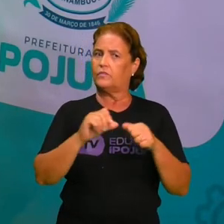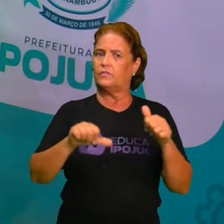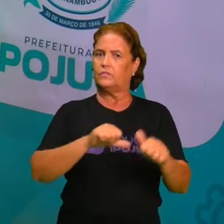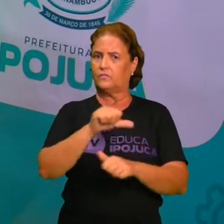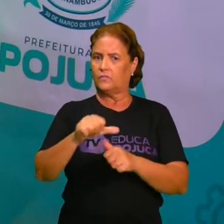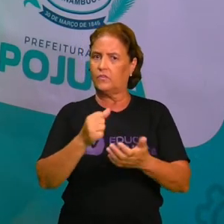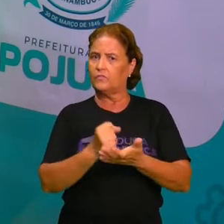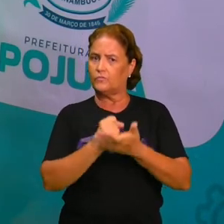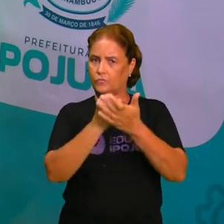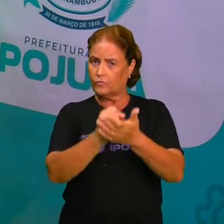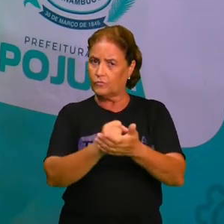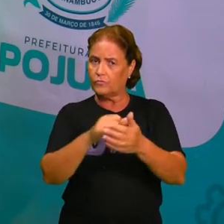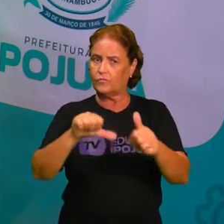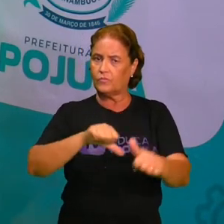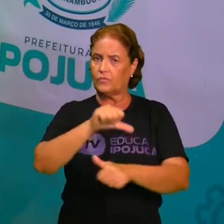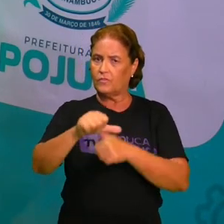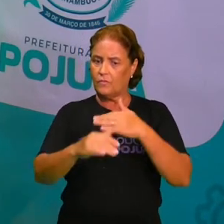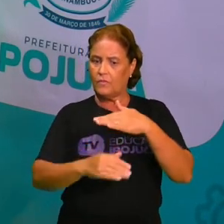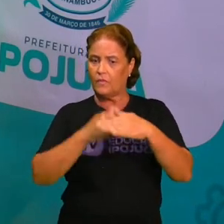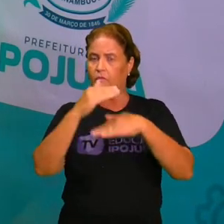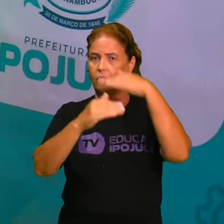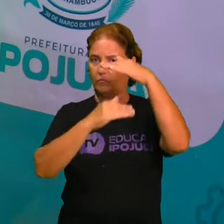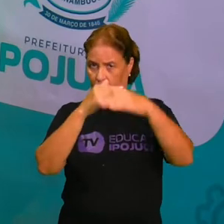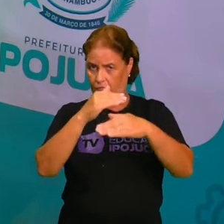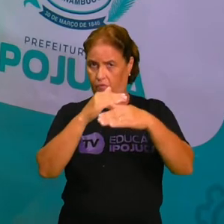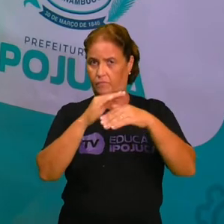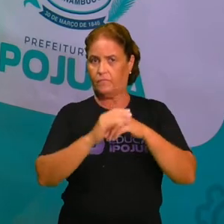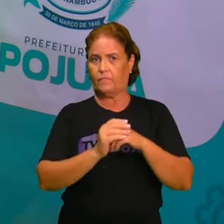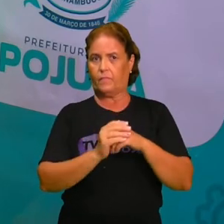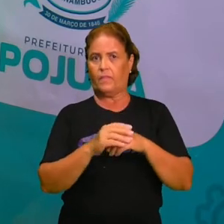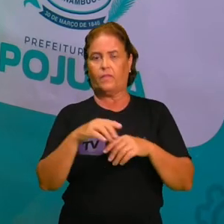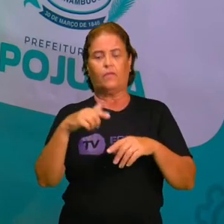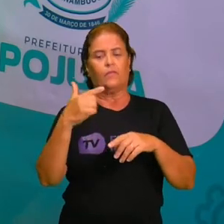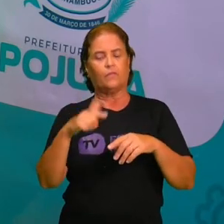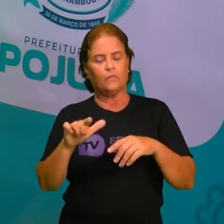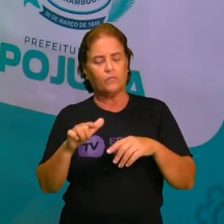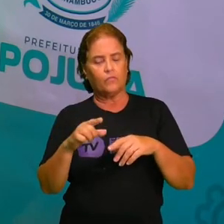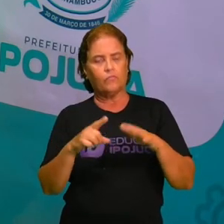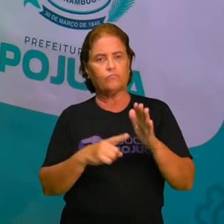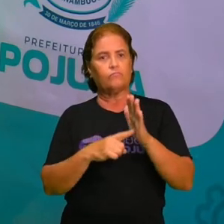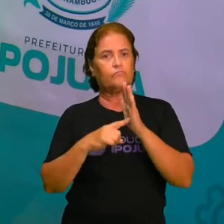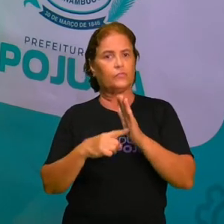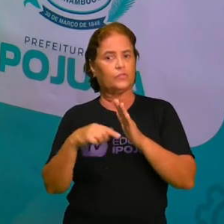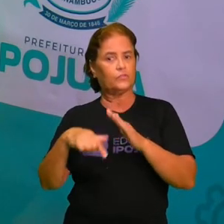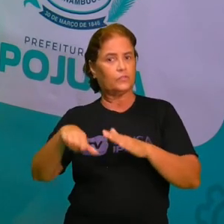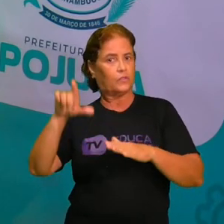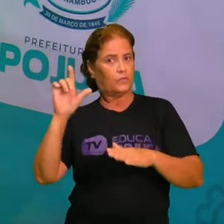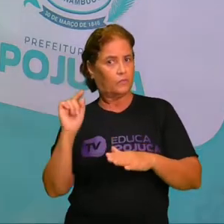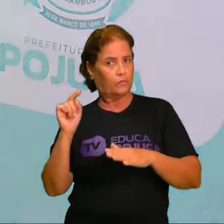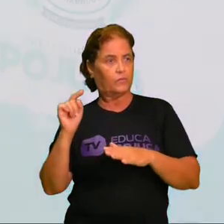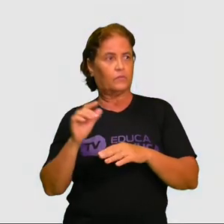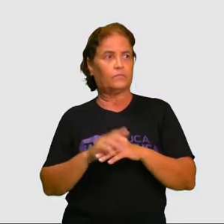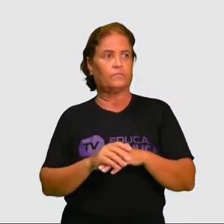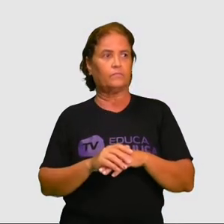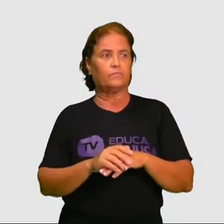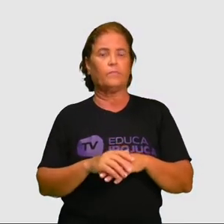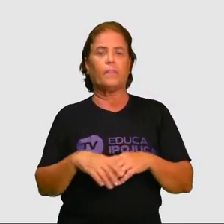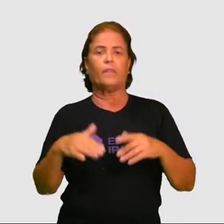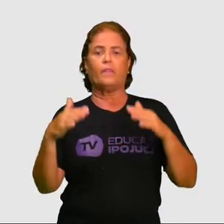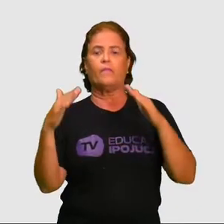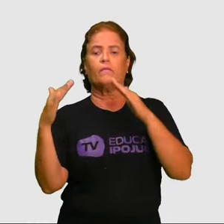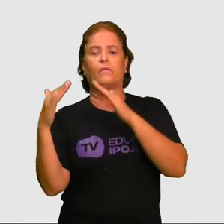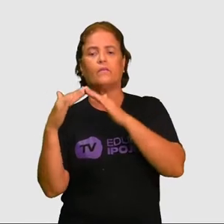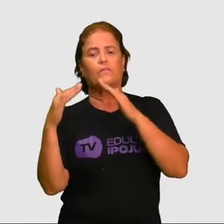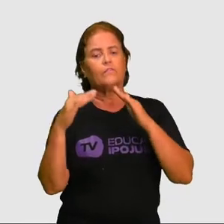contribuiu para o desenvolvimento? Vou voltar aqui. Olha só essa imagem de uma vila